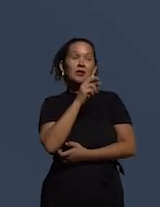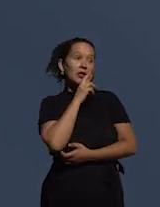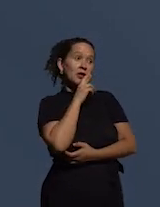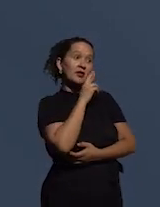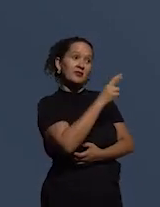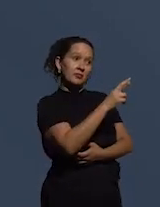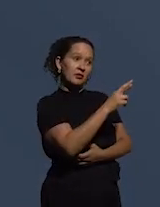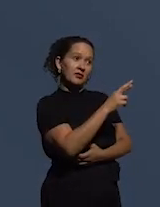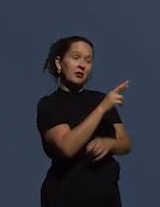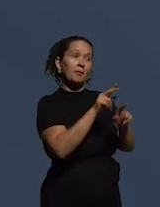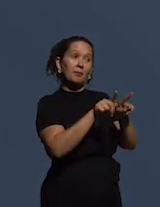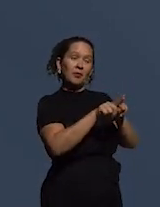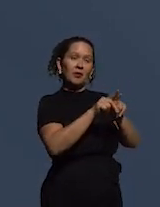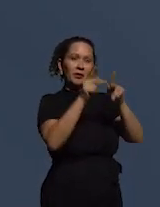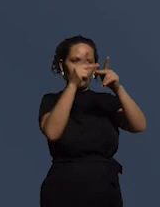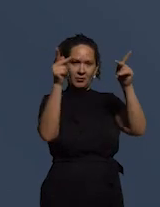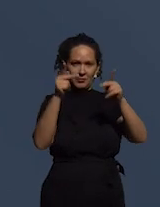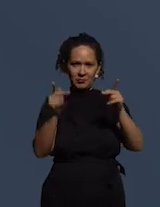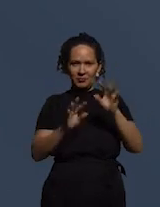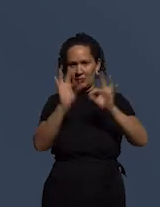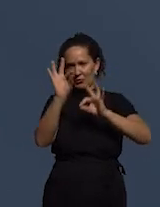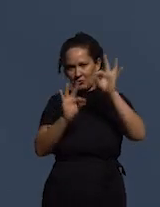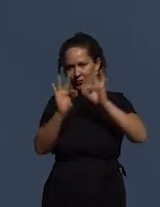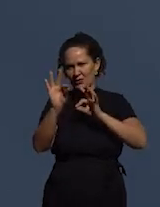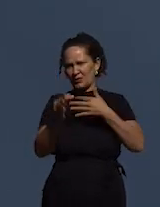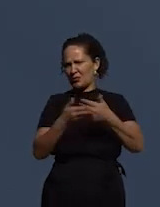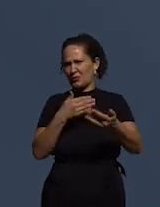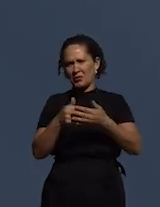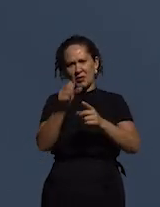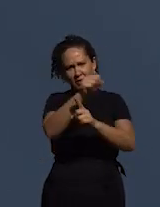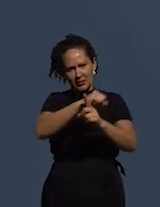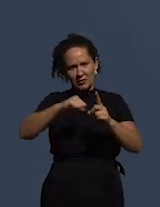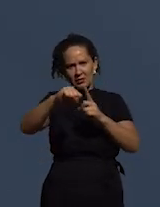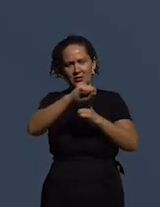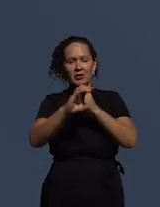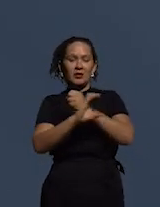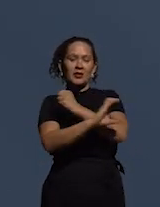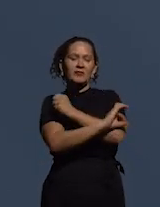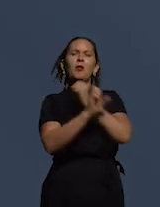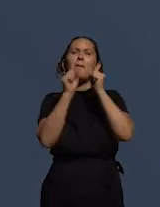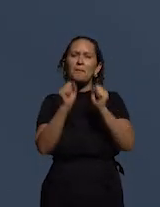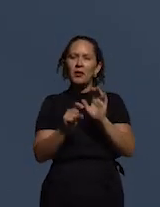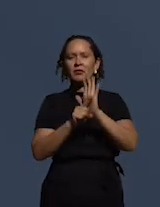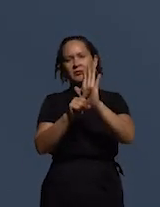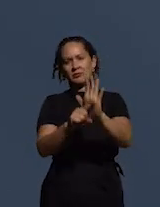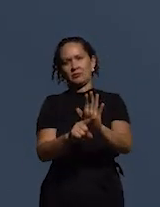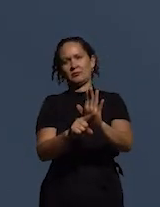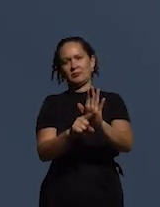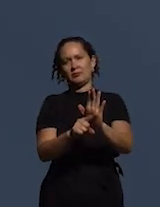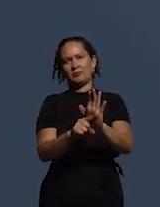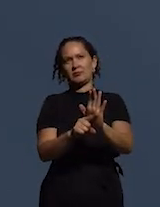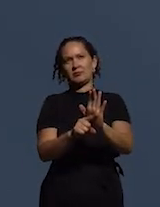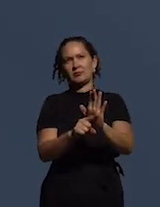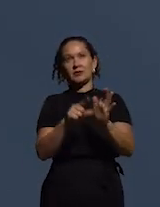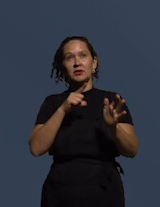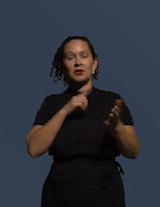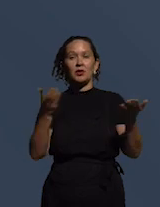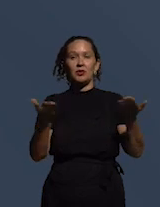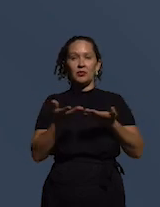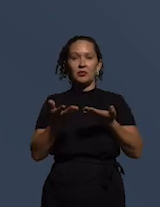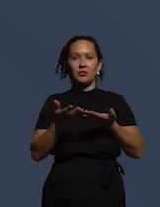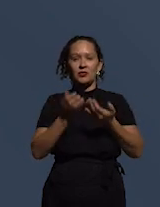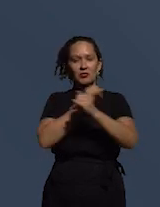pelo mapeamento de com quem a sociedade civil pode contribuir existe hoje já uma oferta de